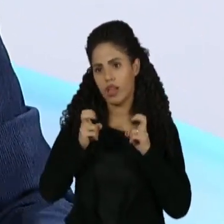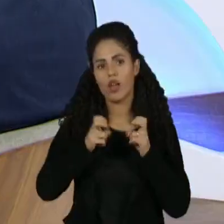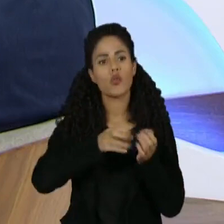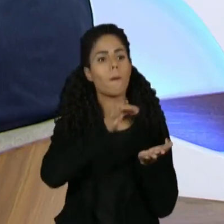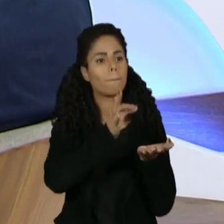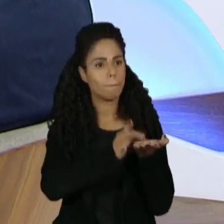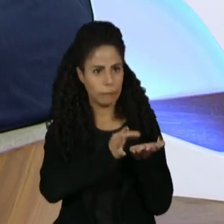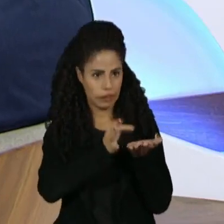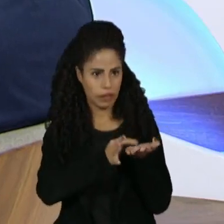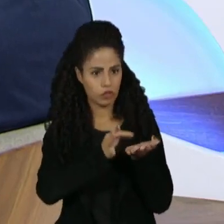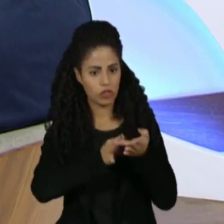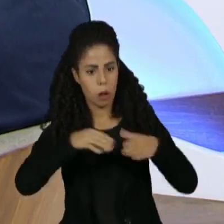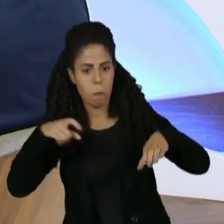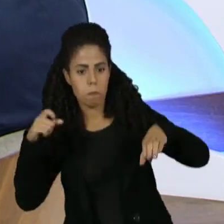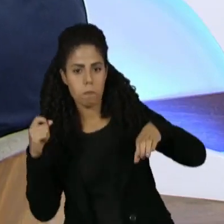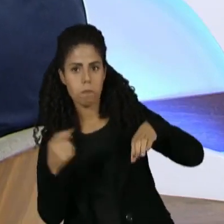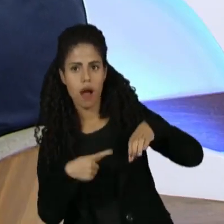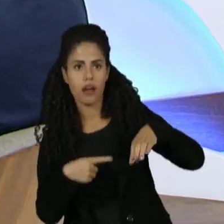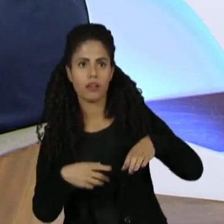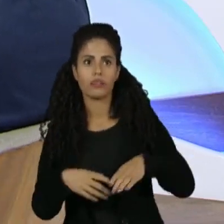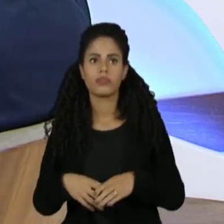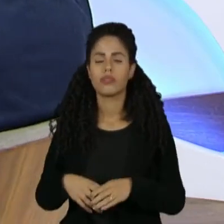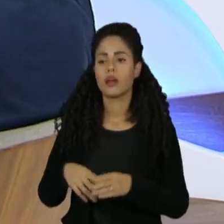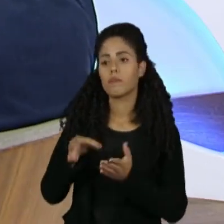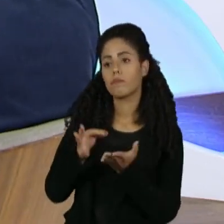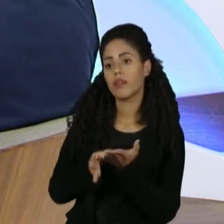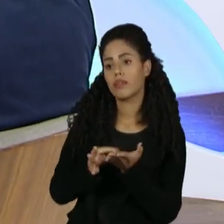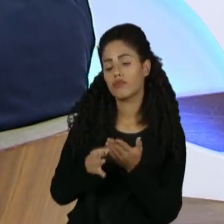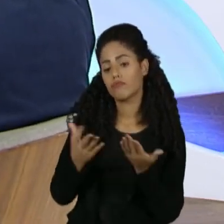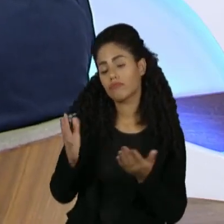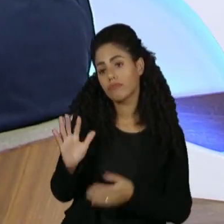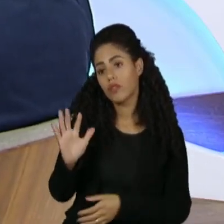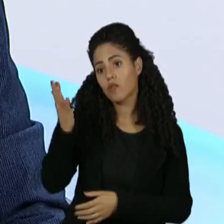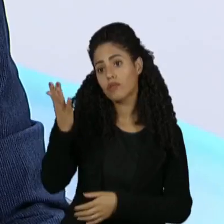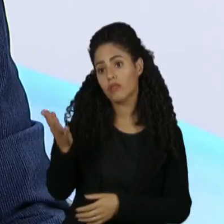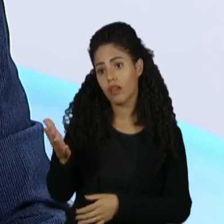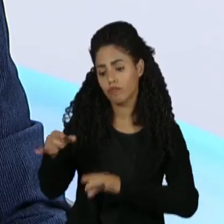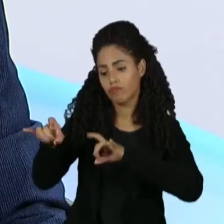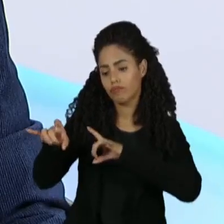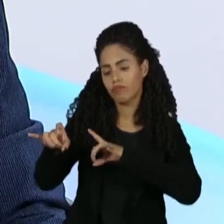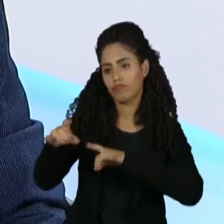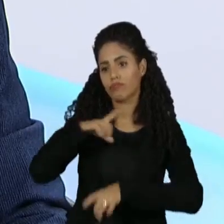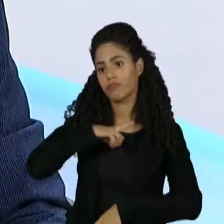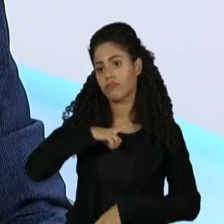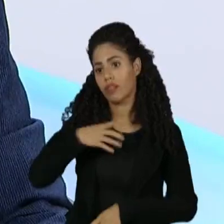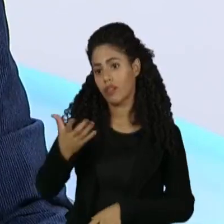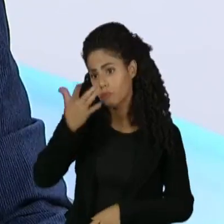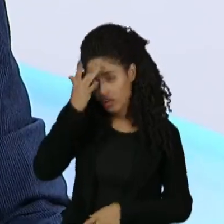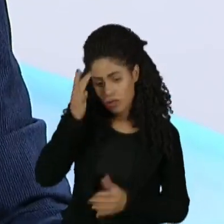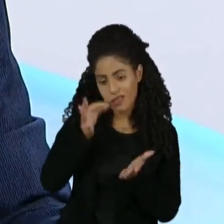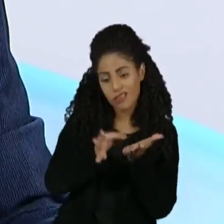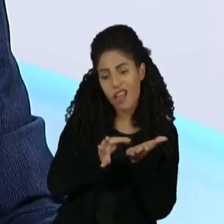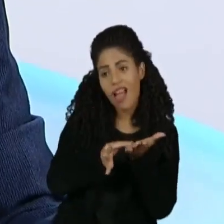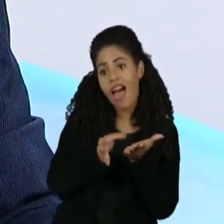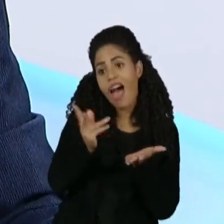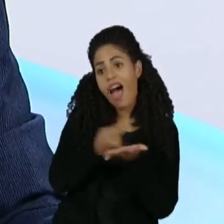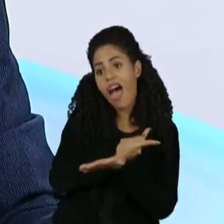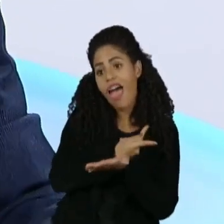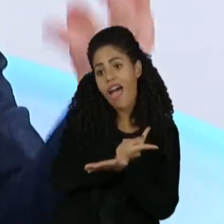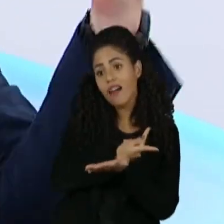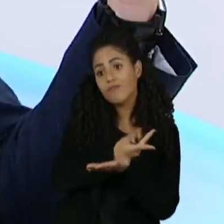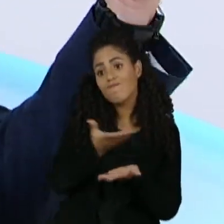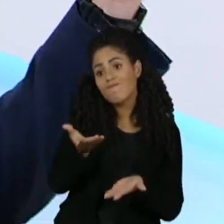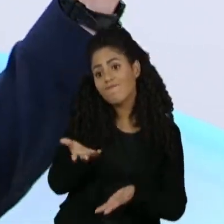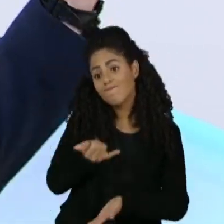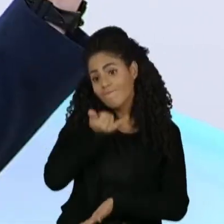que ele bateu? É, o escorregão, o pênalti é fatalidade, grandes jogadores, Ico Platini perderam pênaltis, não é? Careca, Raí,